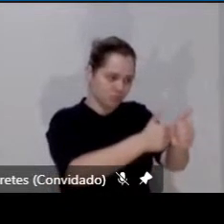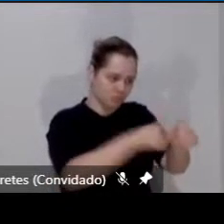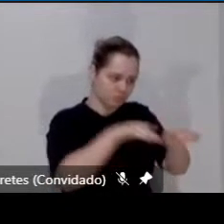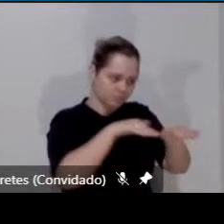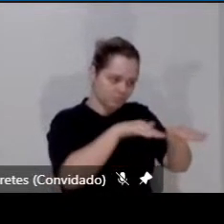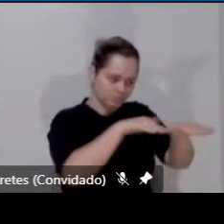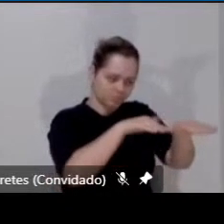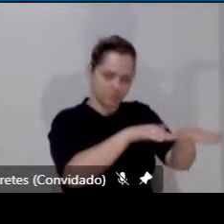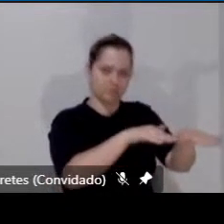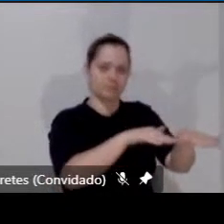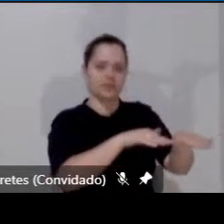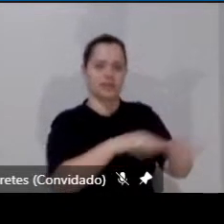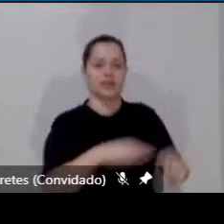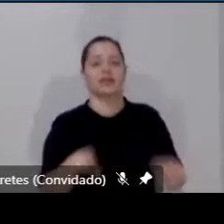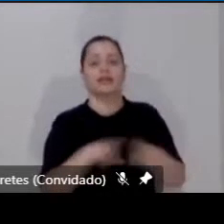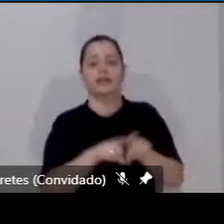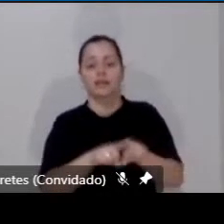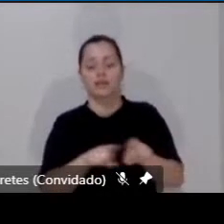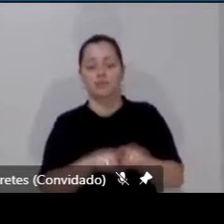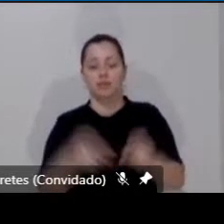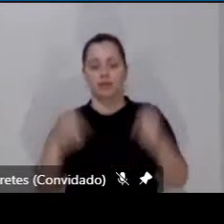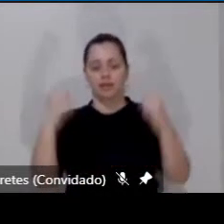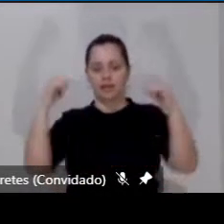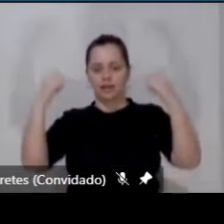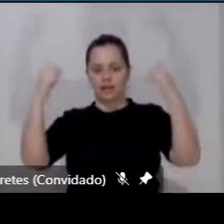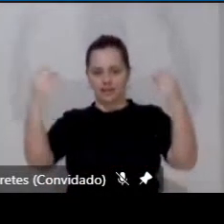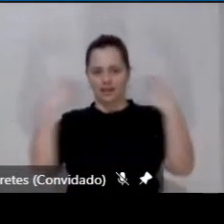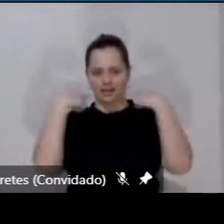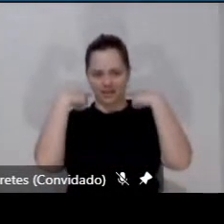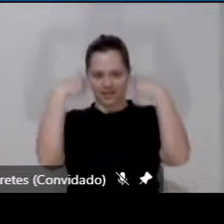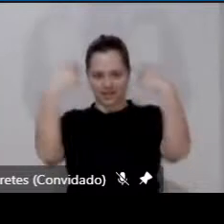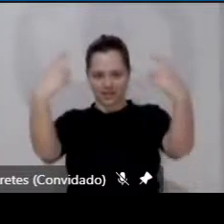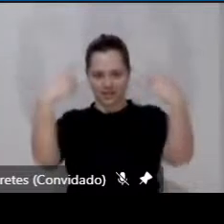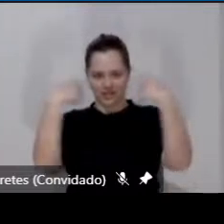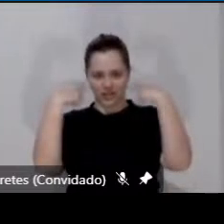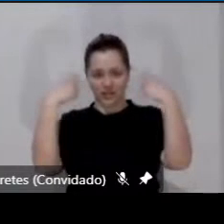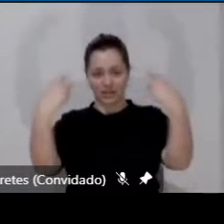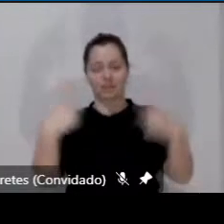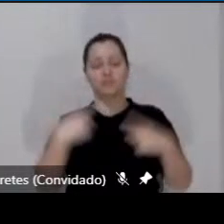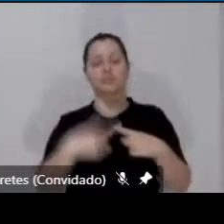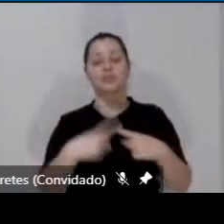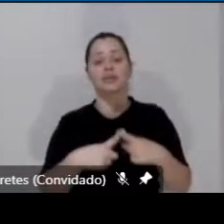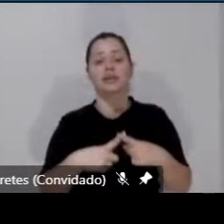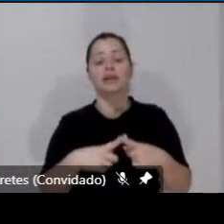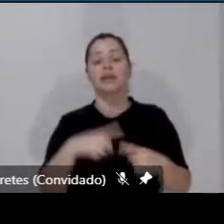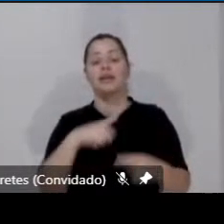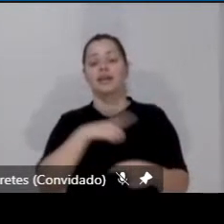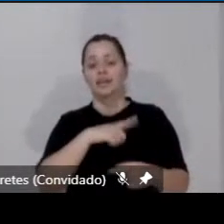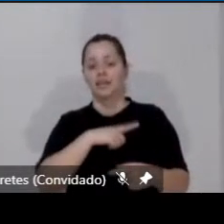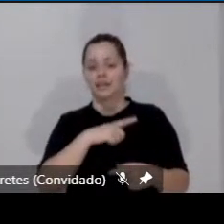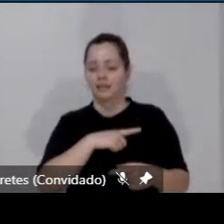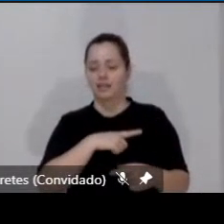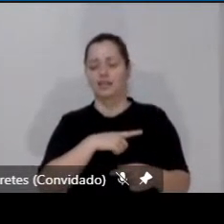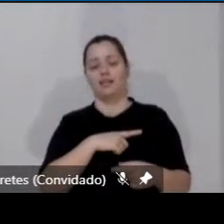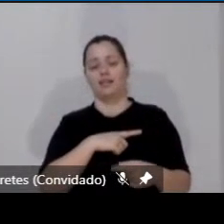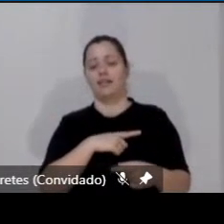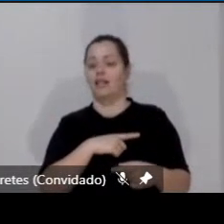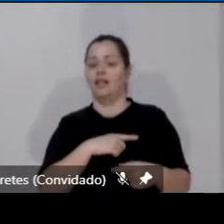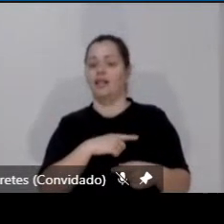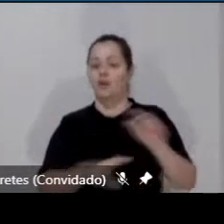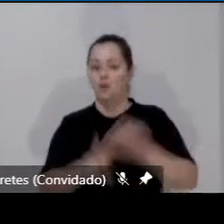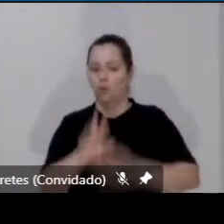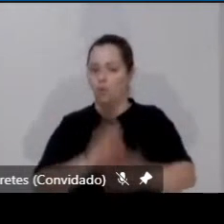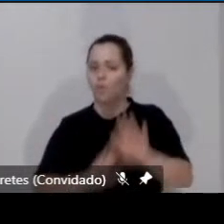impasse energético, pela nossa dependência de combustíveis fósseis, que isso está levando realmente a um impasse importante